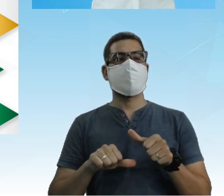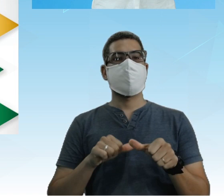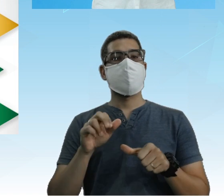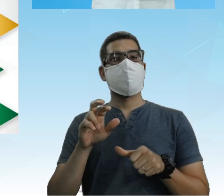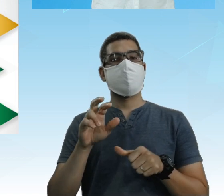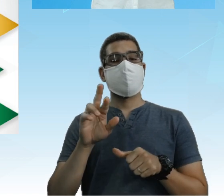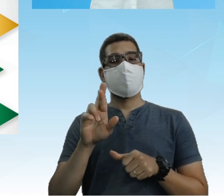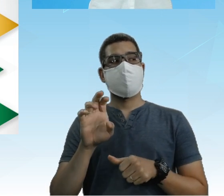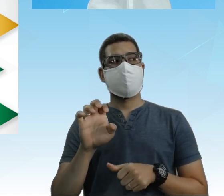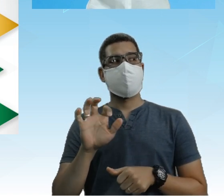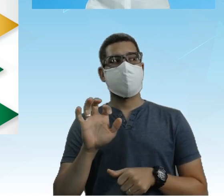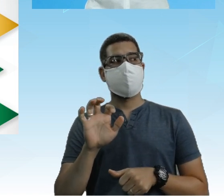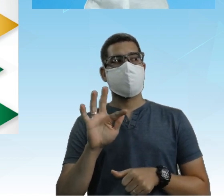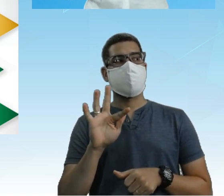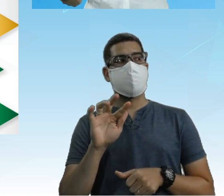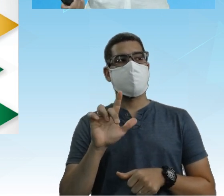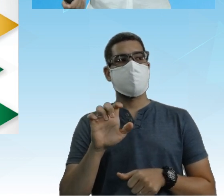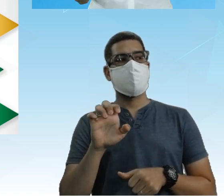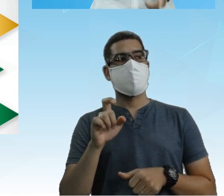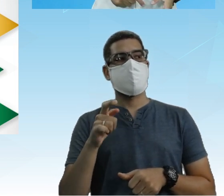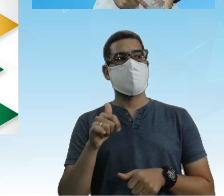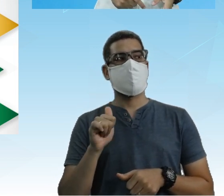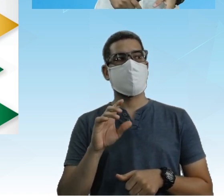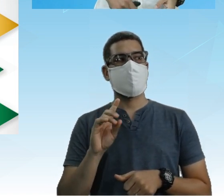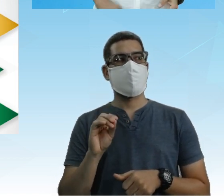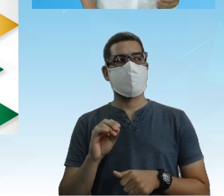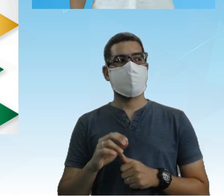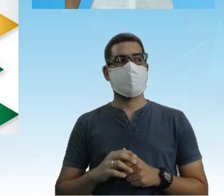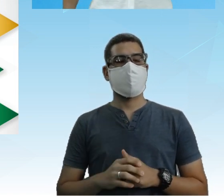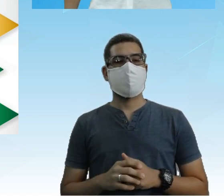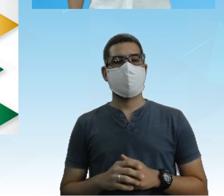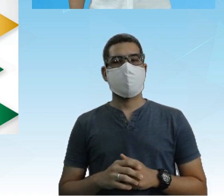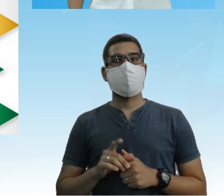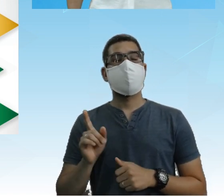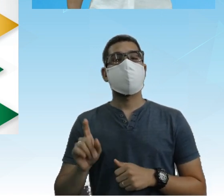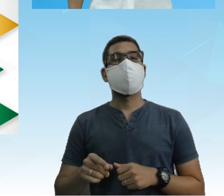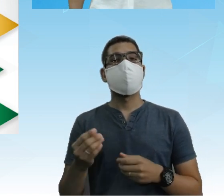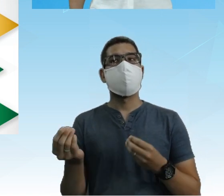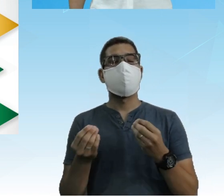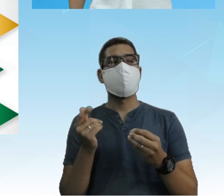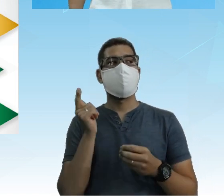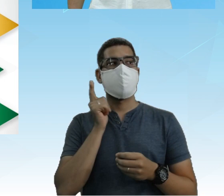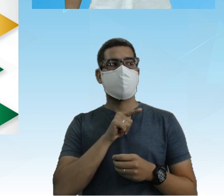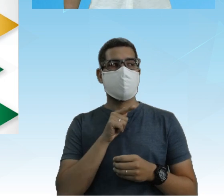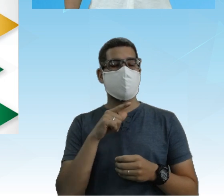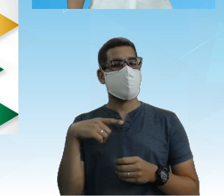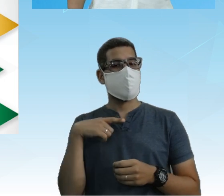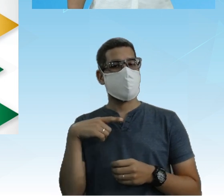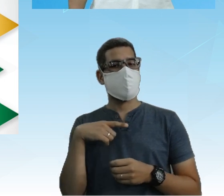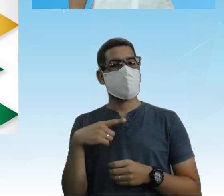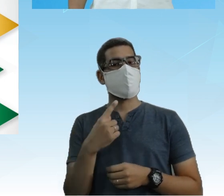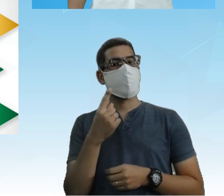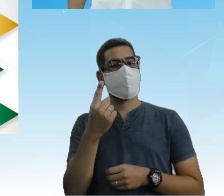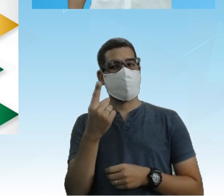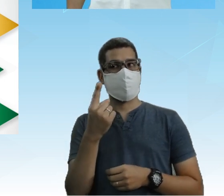agora é outra Saímos de ampliação Vamos para a reflexão É obtida multiplicando Apenas uma coordenada A